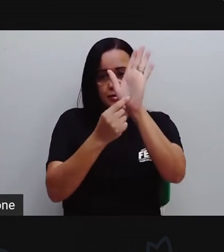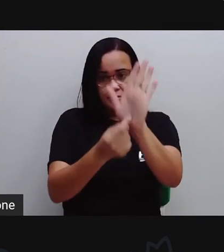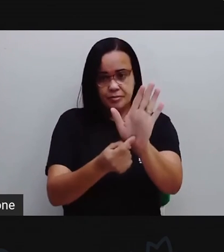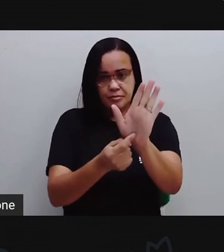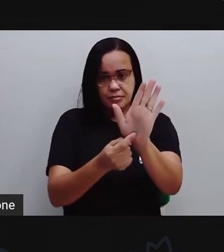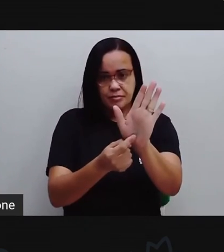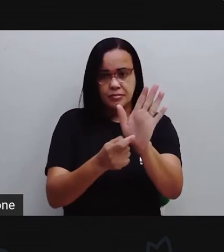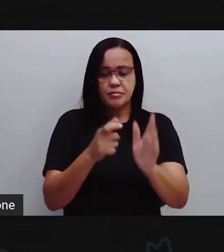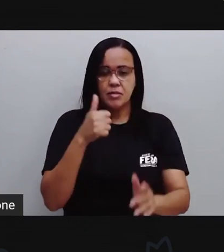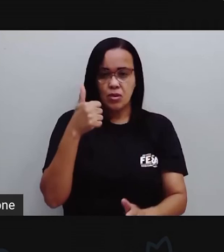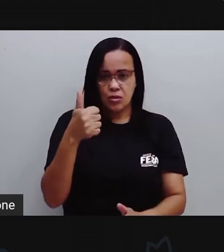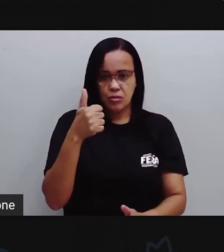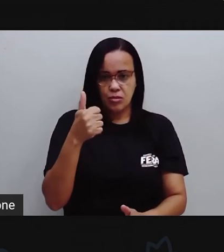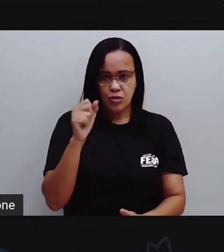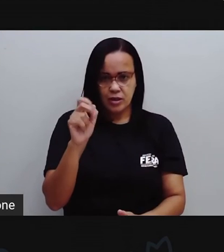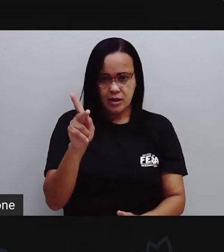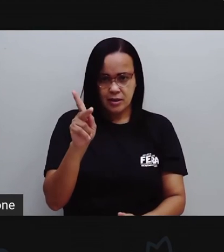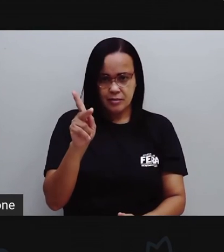Então vamos lá.